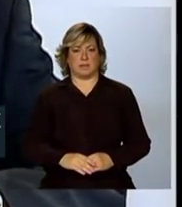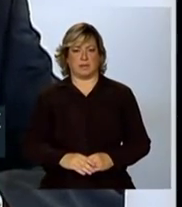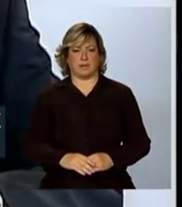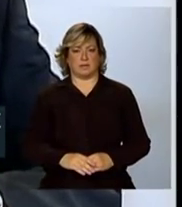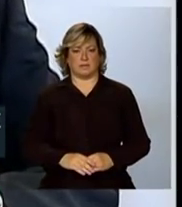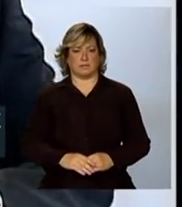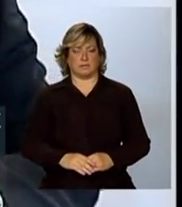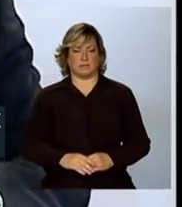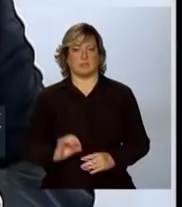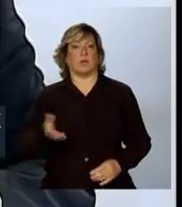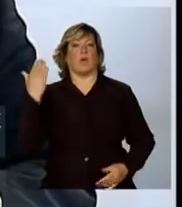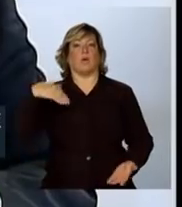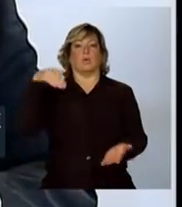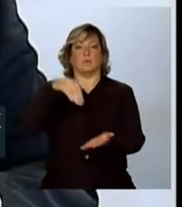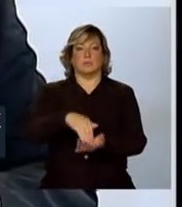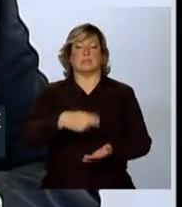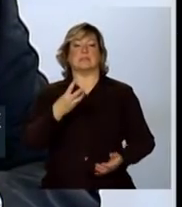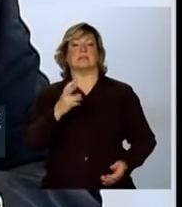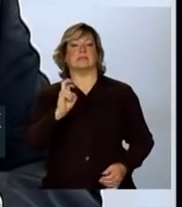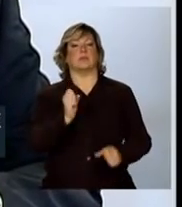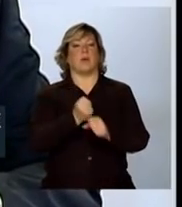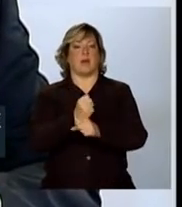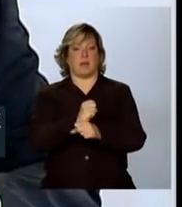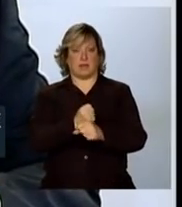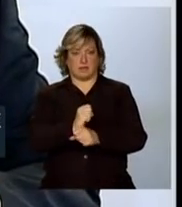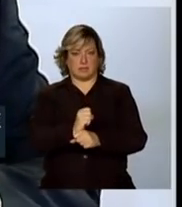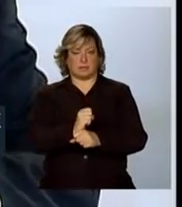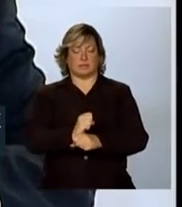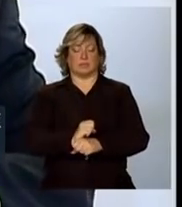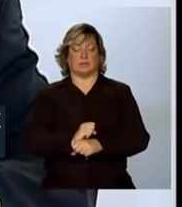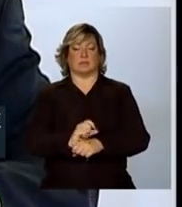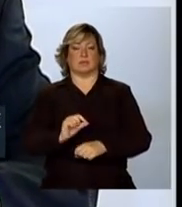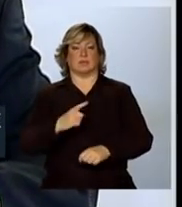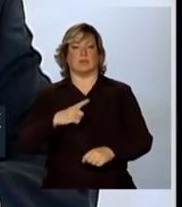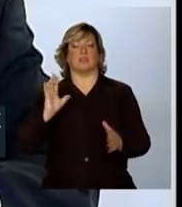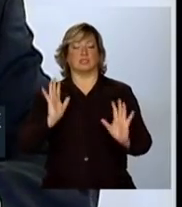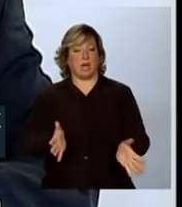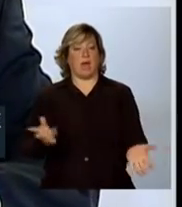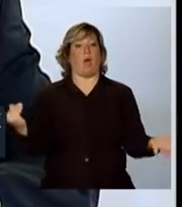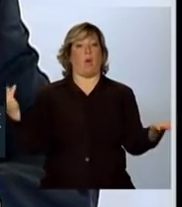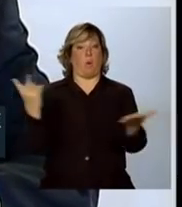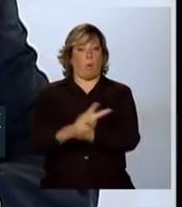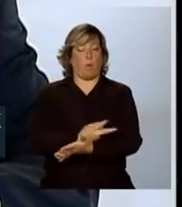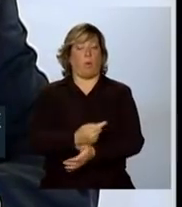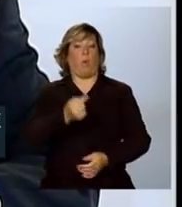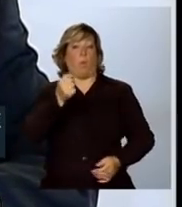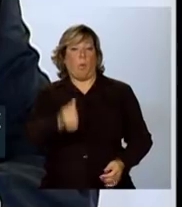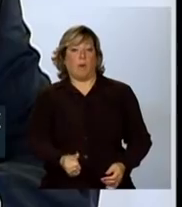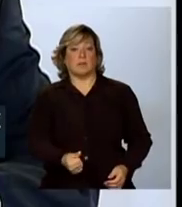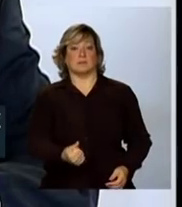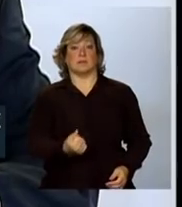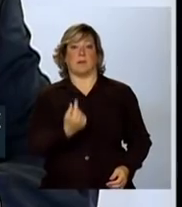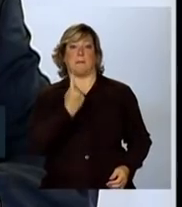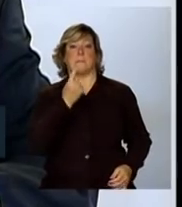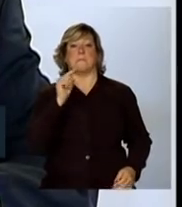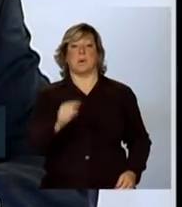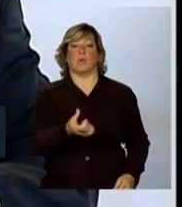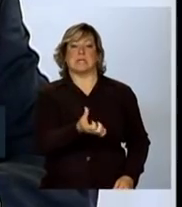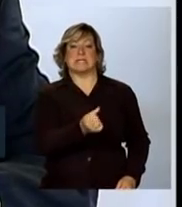Nos últimos 35 anos, já acontecieron quase 1.600